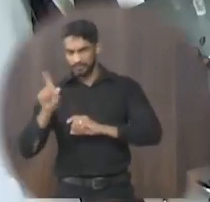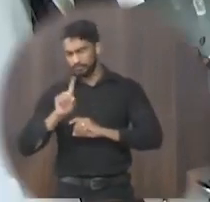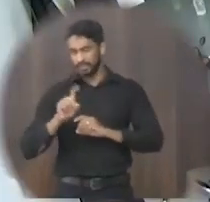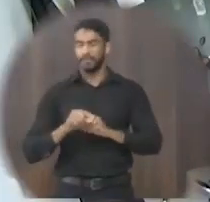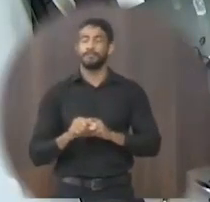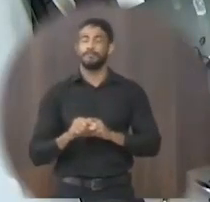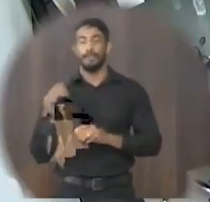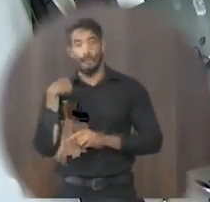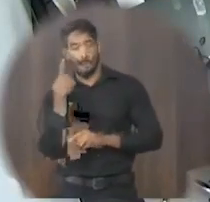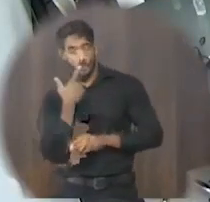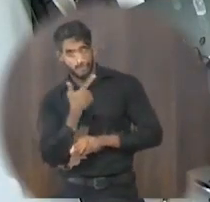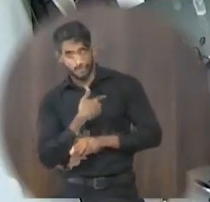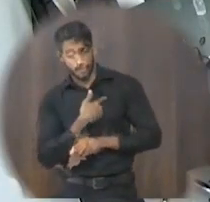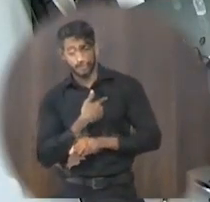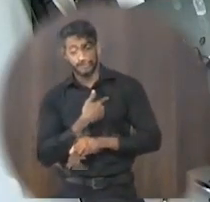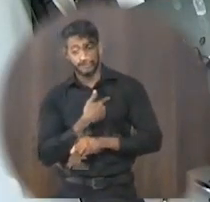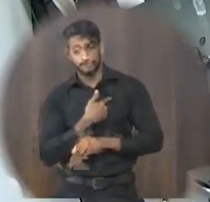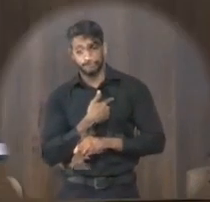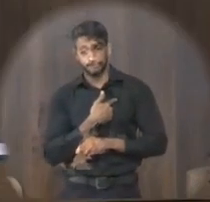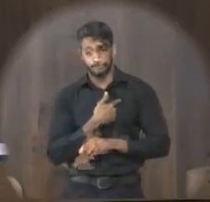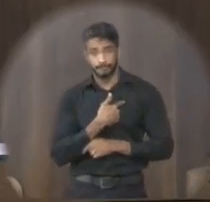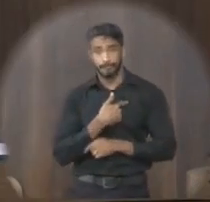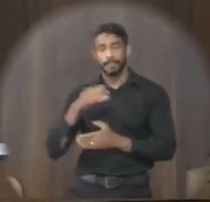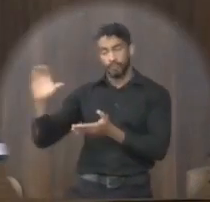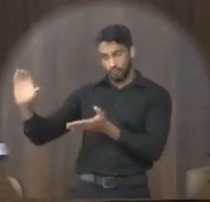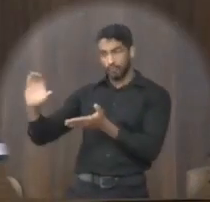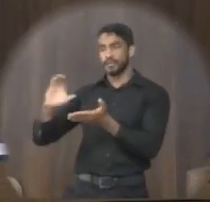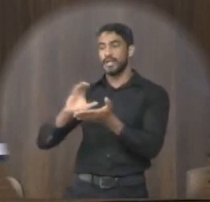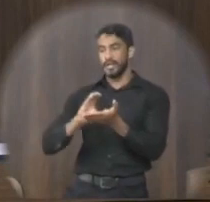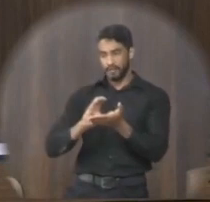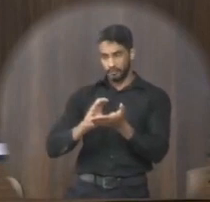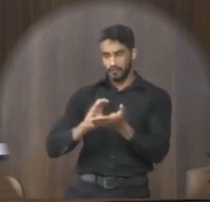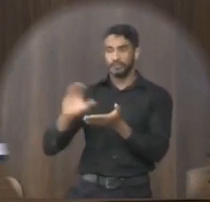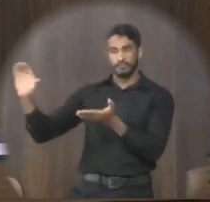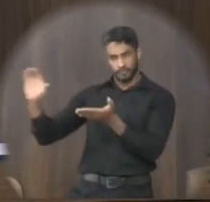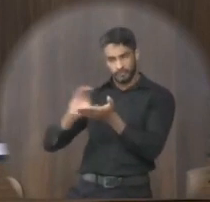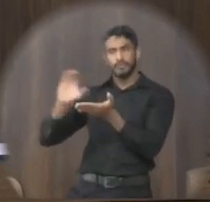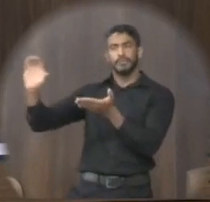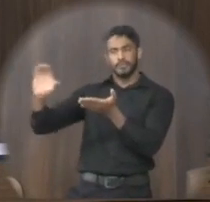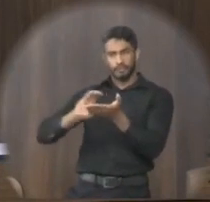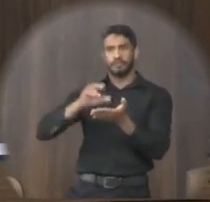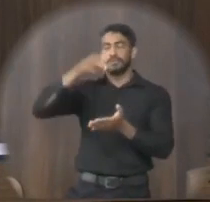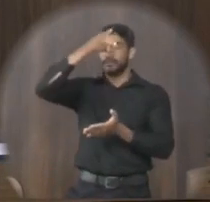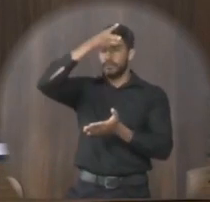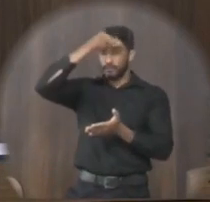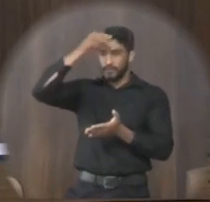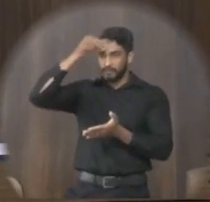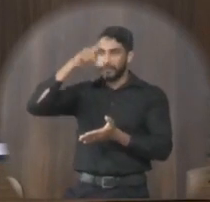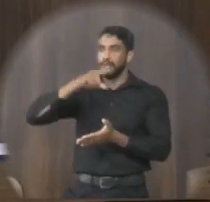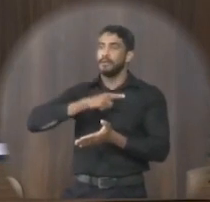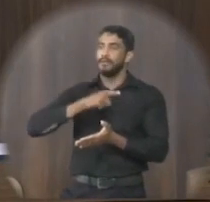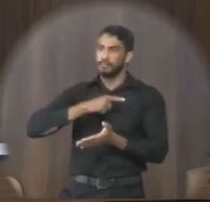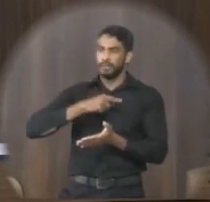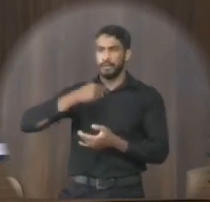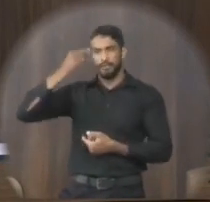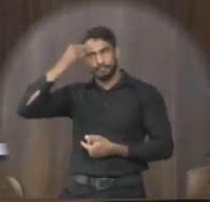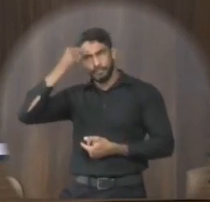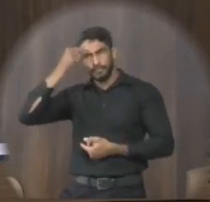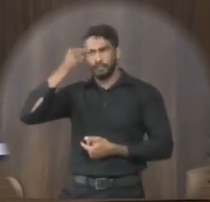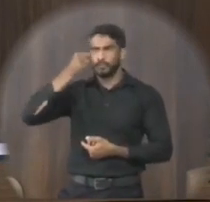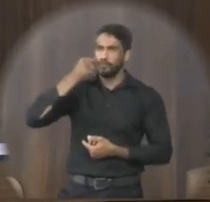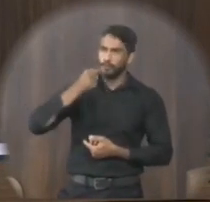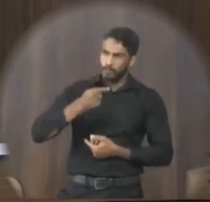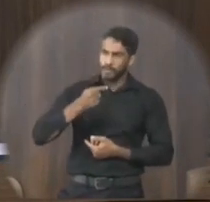nós os recursos ainda estão vindo o prefeito ele tem pura obrigação